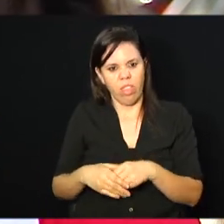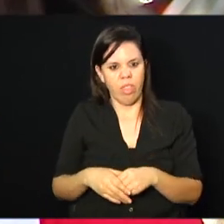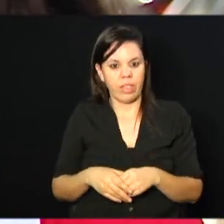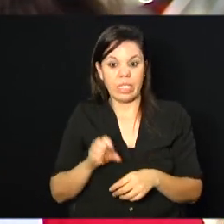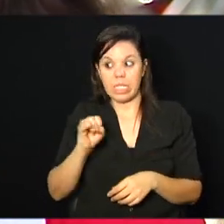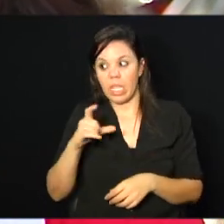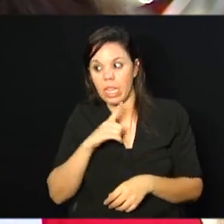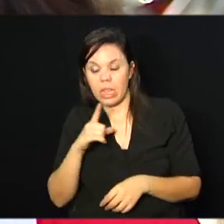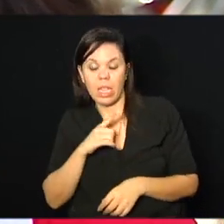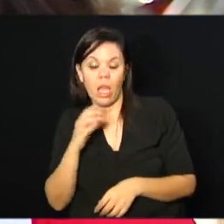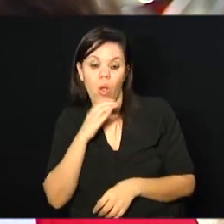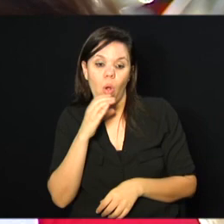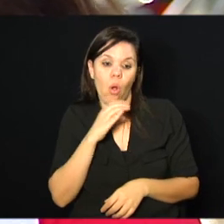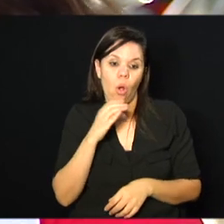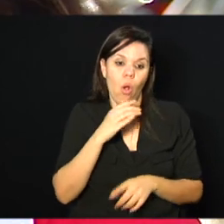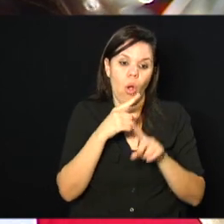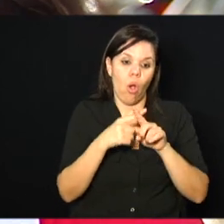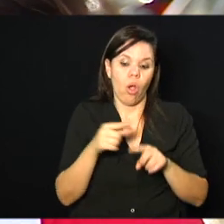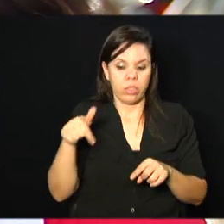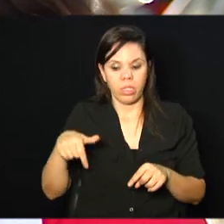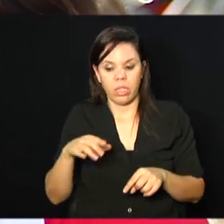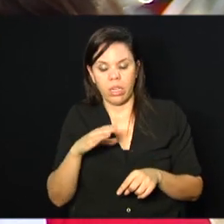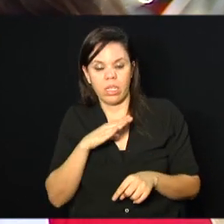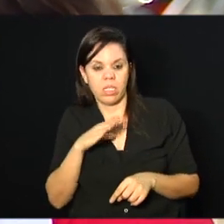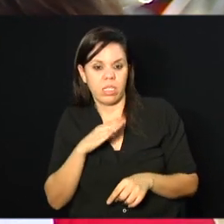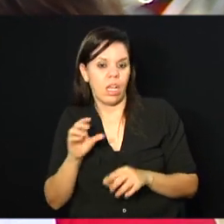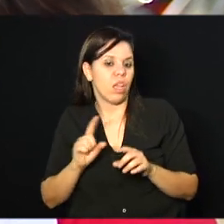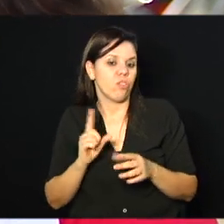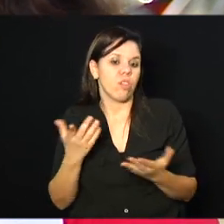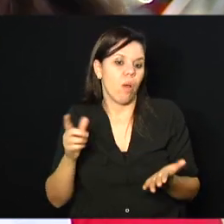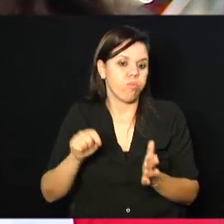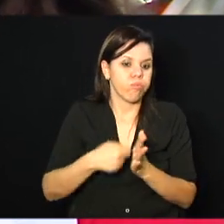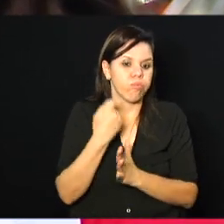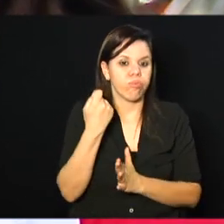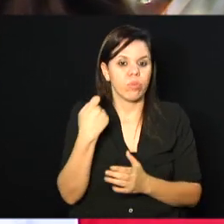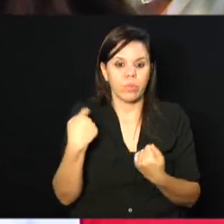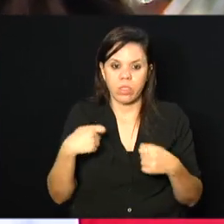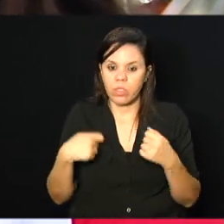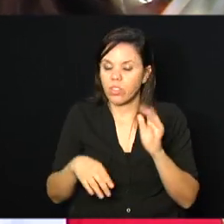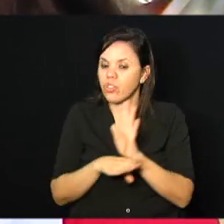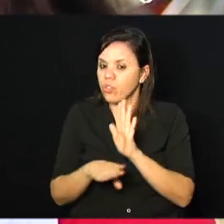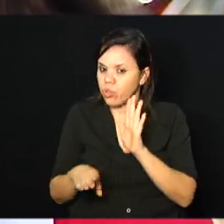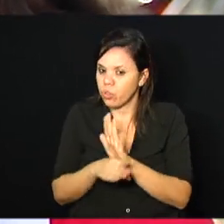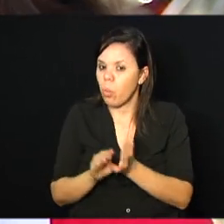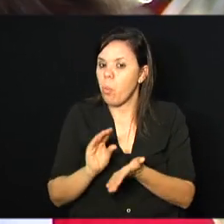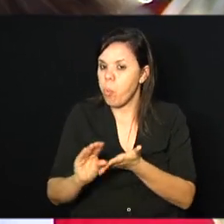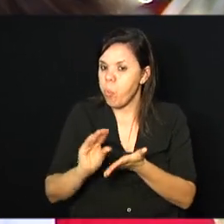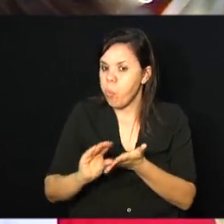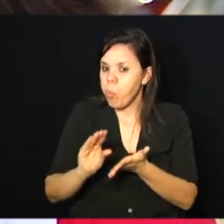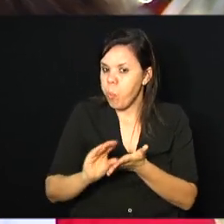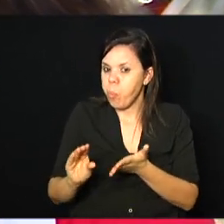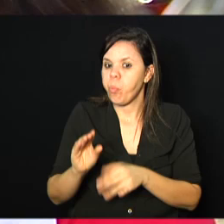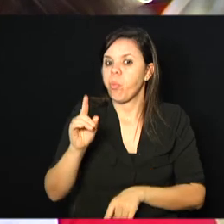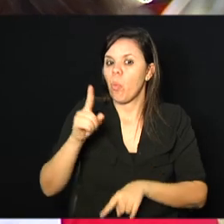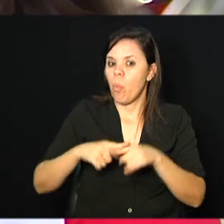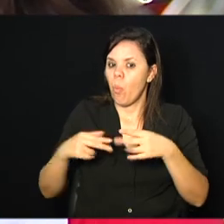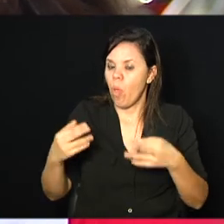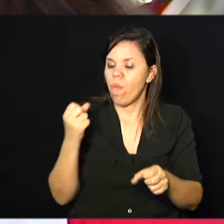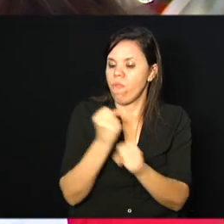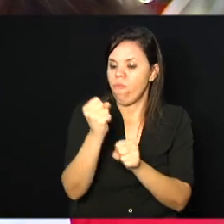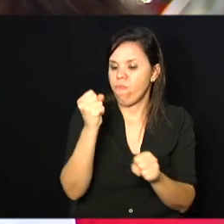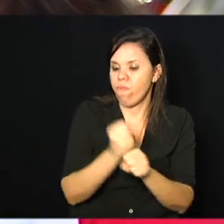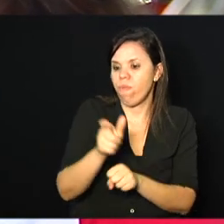corridas que tenha na cidade, né? Que a gente se inscreva. Então a gente precisa de ajuda financeira mesmo. Pro material, pro